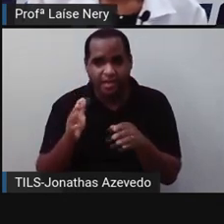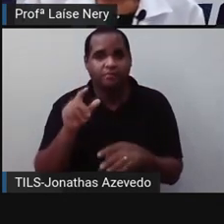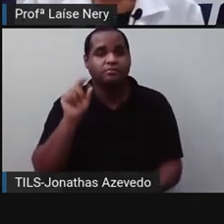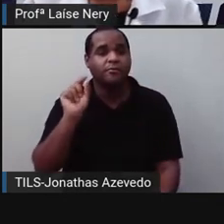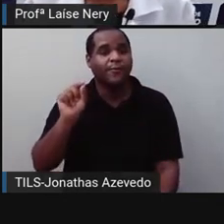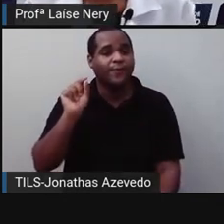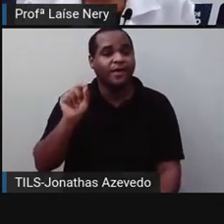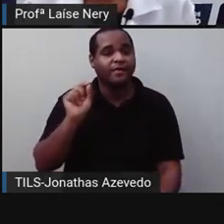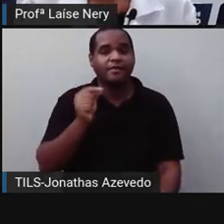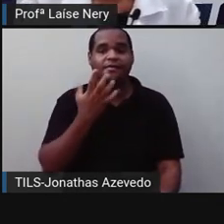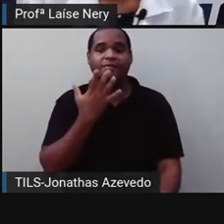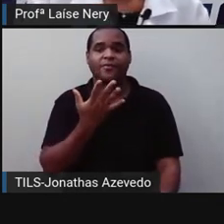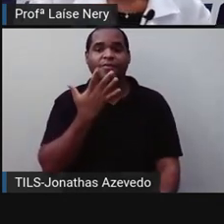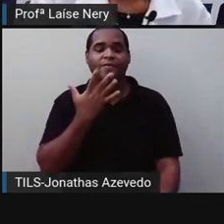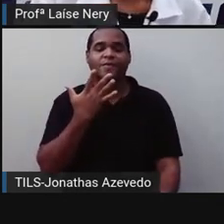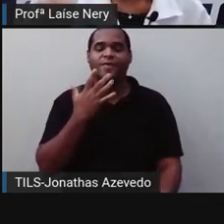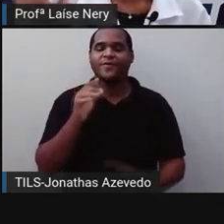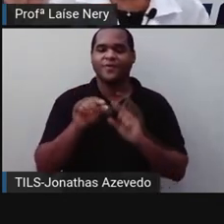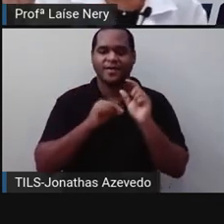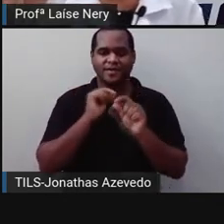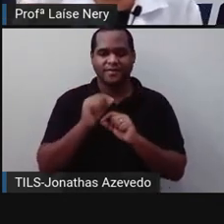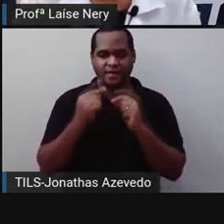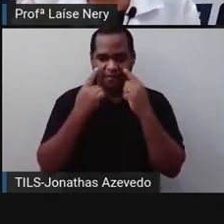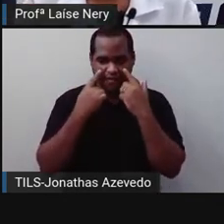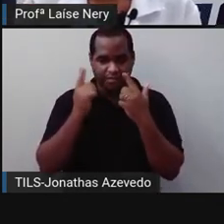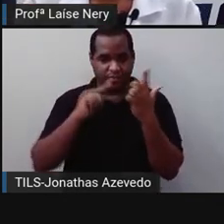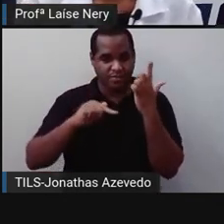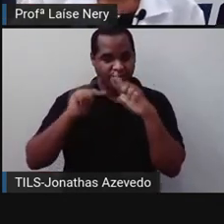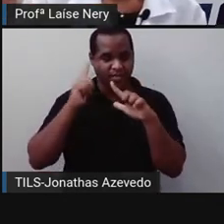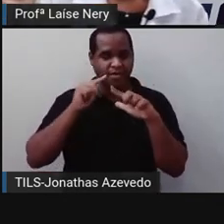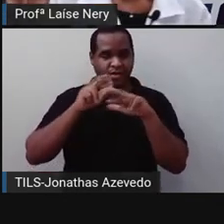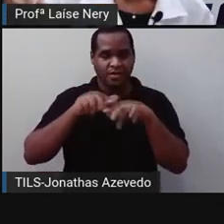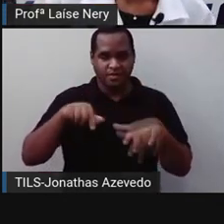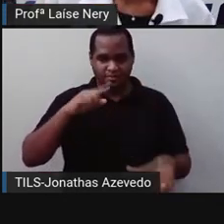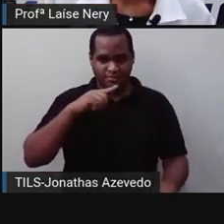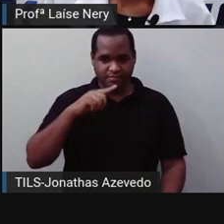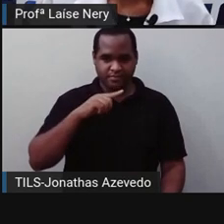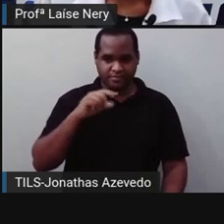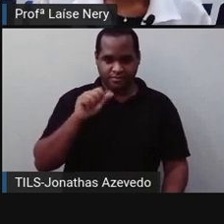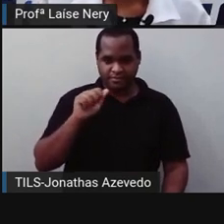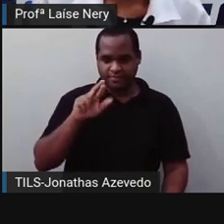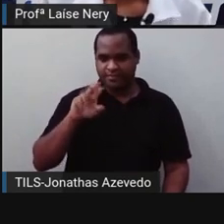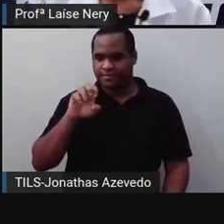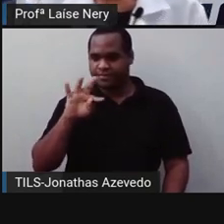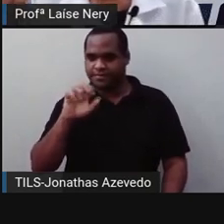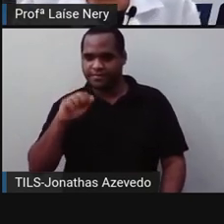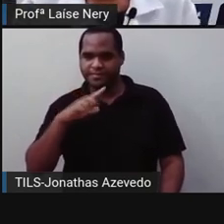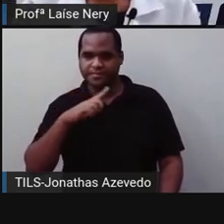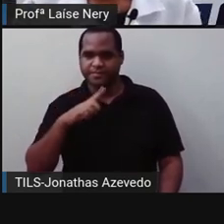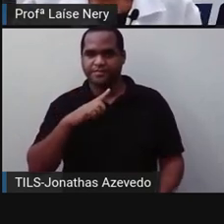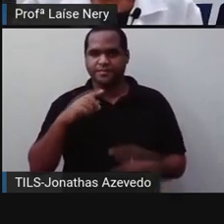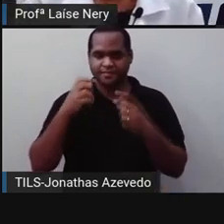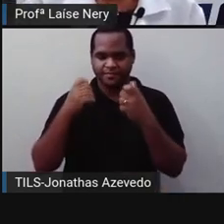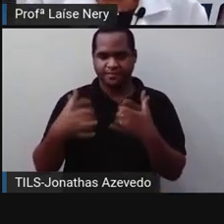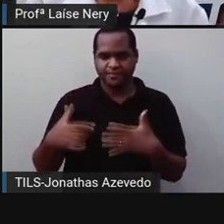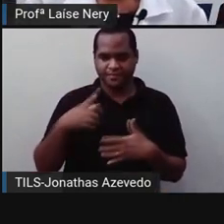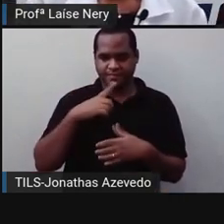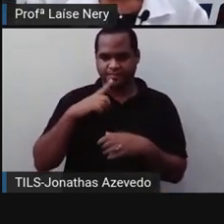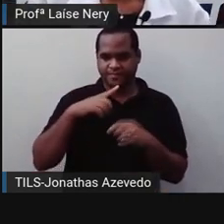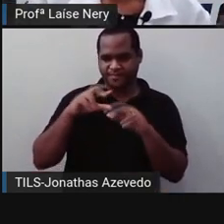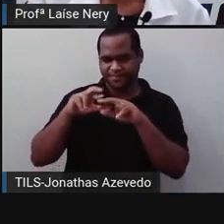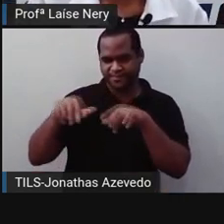ele tem as suas cores, você consegue ver ali as suas arestas, suas faces, os seus vértices.